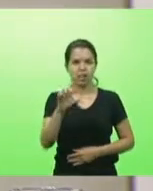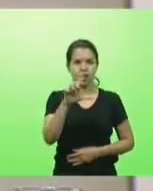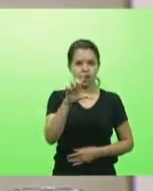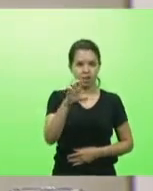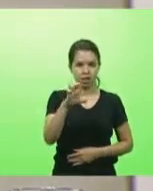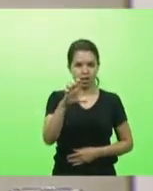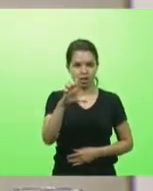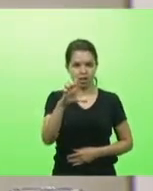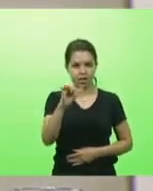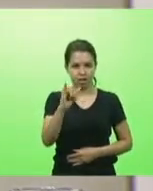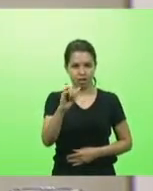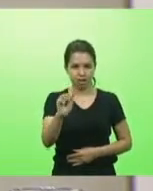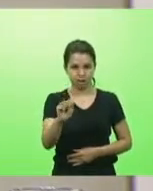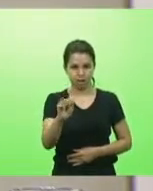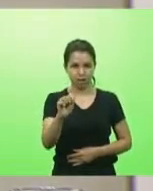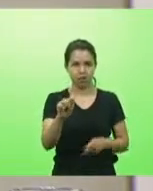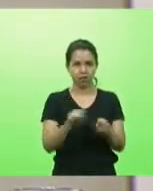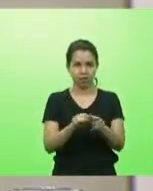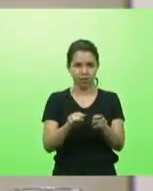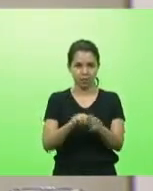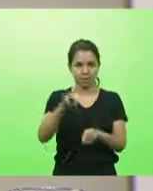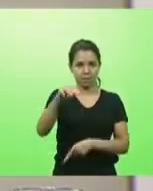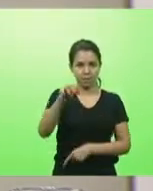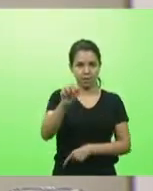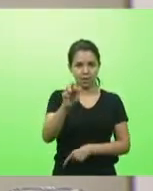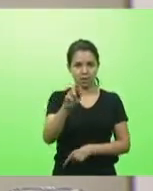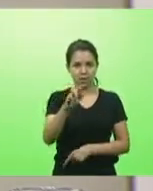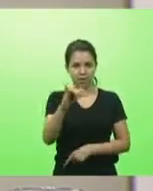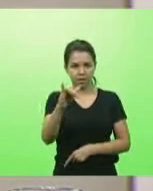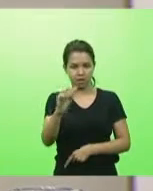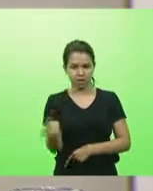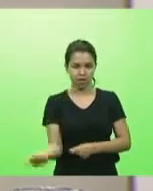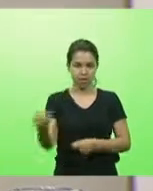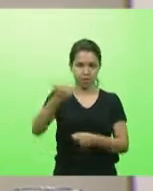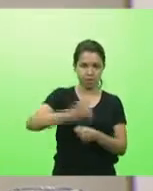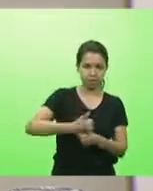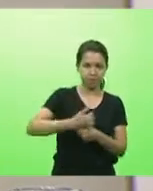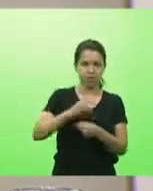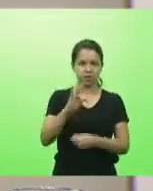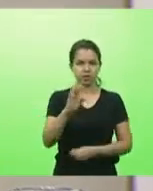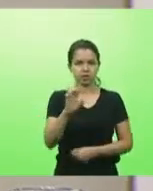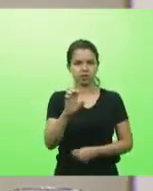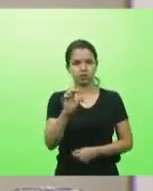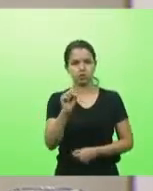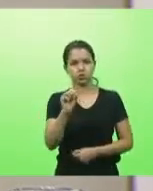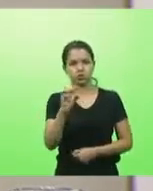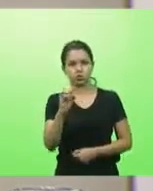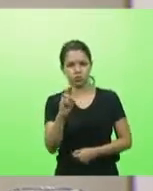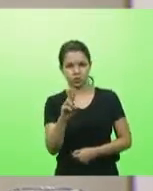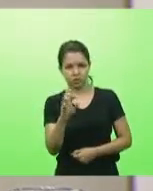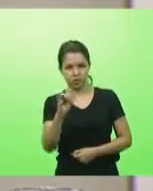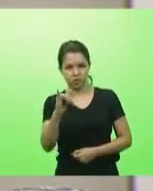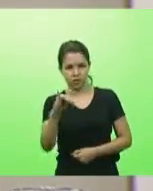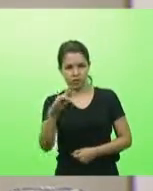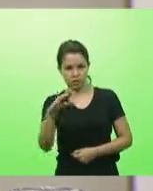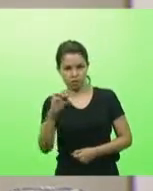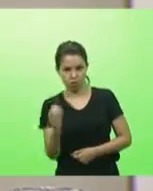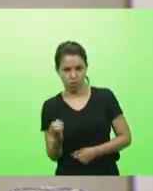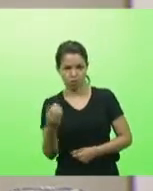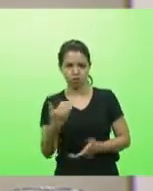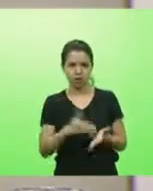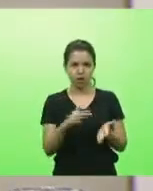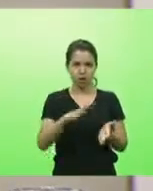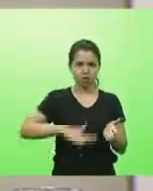Nunes, e Maria Tereza de Queiroz, pela posse como tesoureiro, secretário-geral e vice-presidente da Academia Catarinense de Letras,